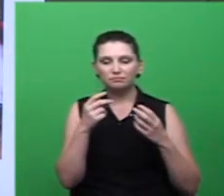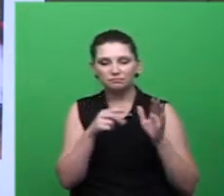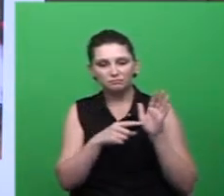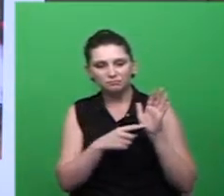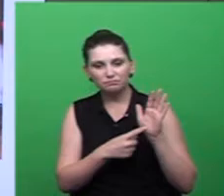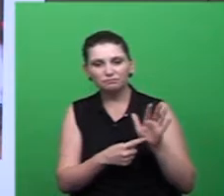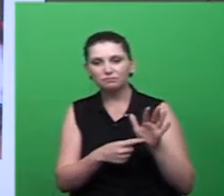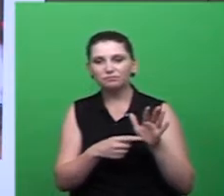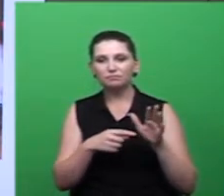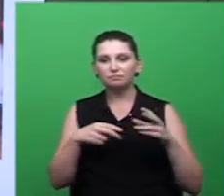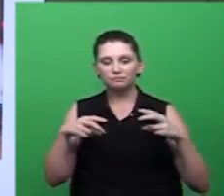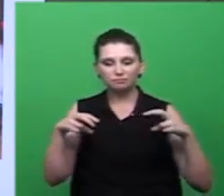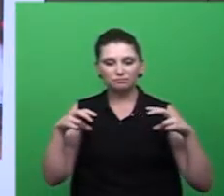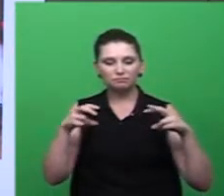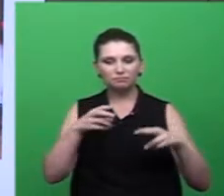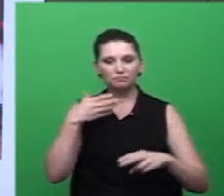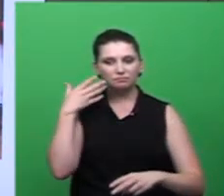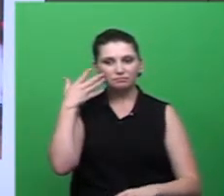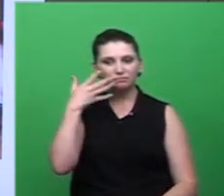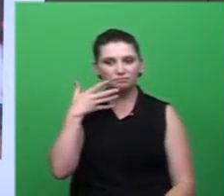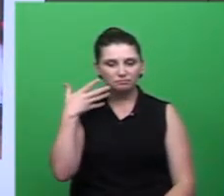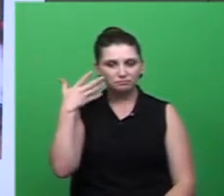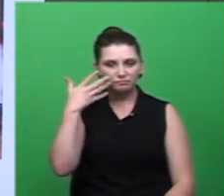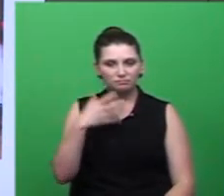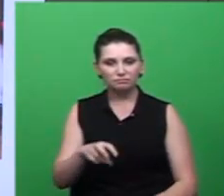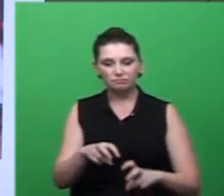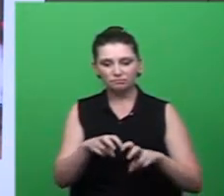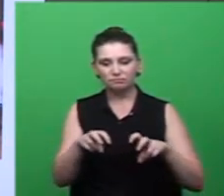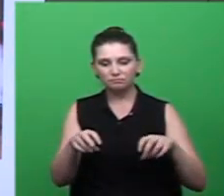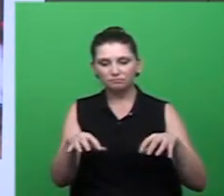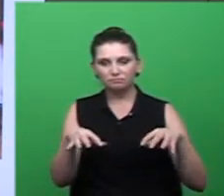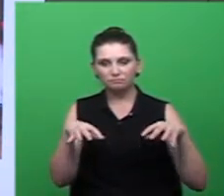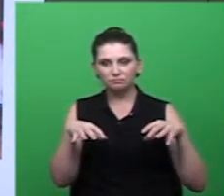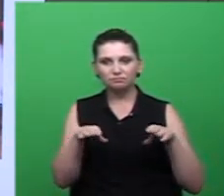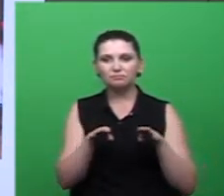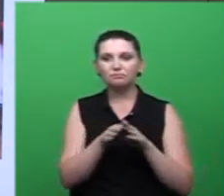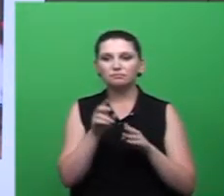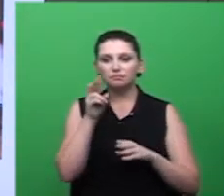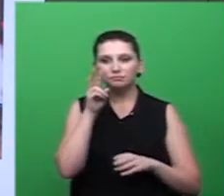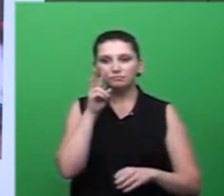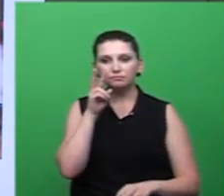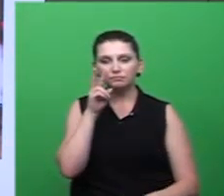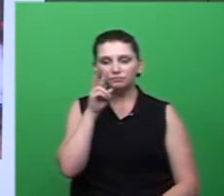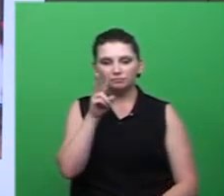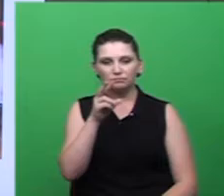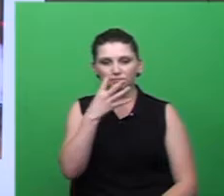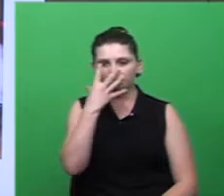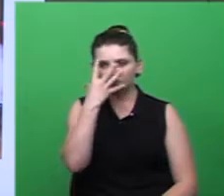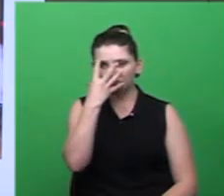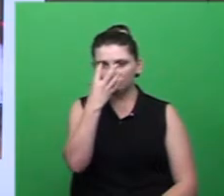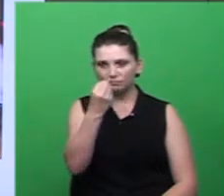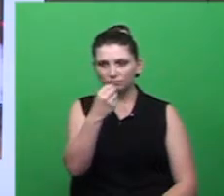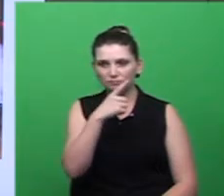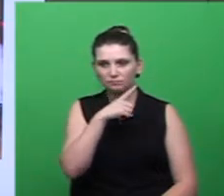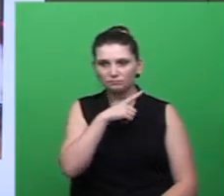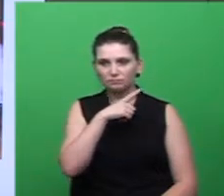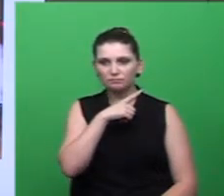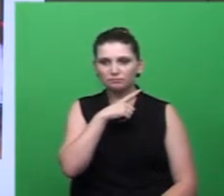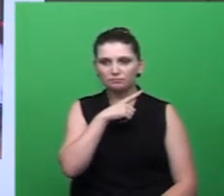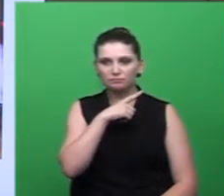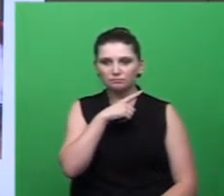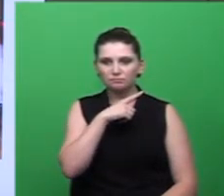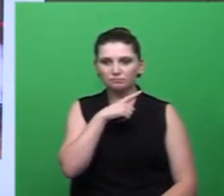né, na comunidade, palestras, aqui nós temos uma foto também que ilustra uma palestra com as acadêmicas da Unesc, né, que